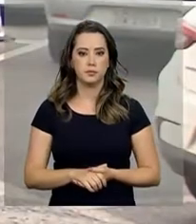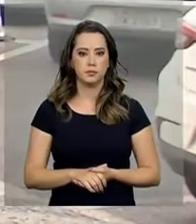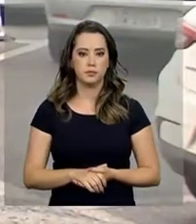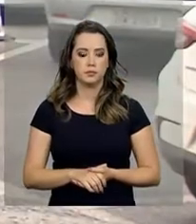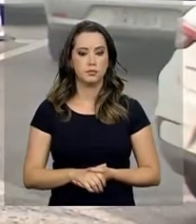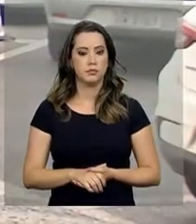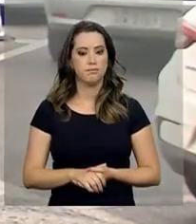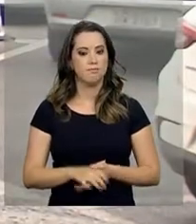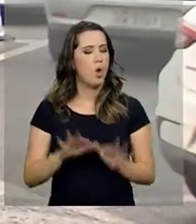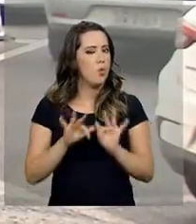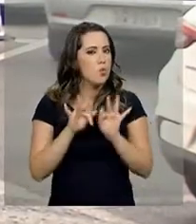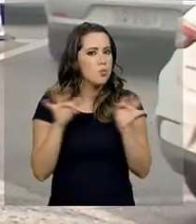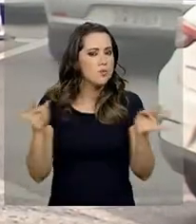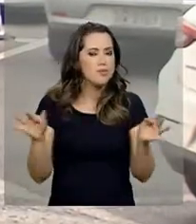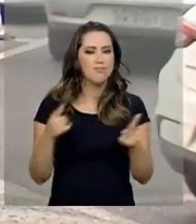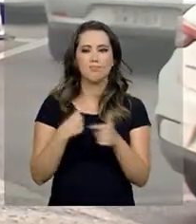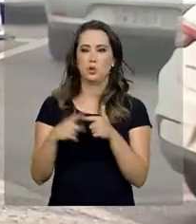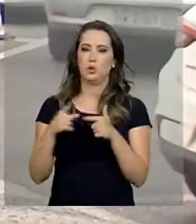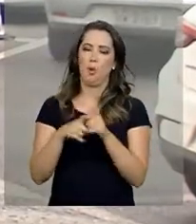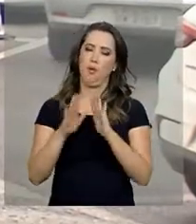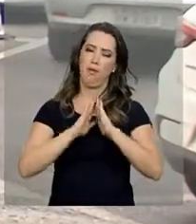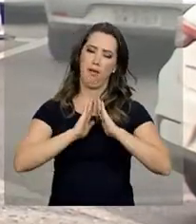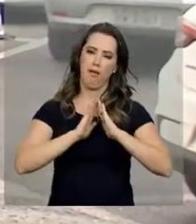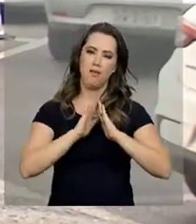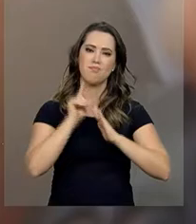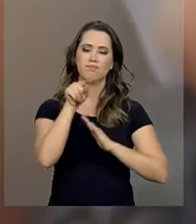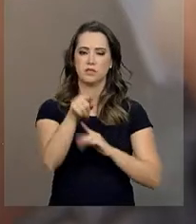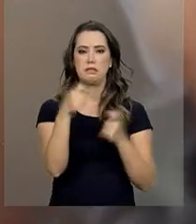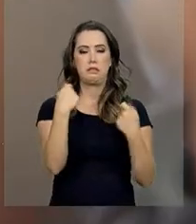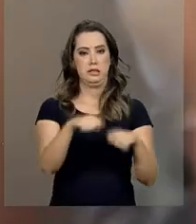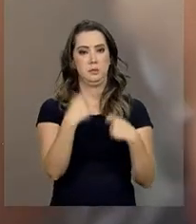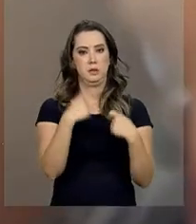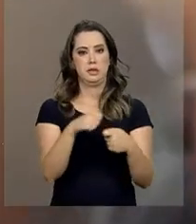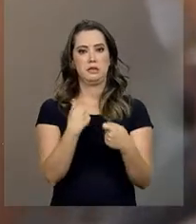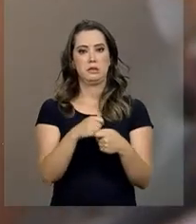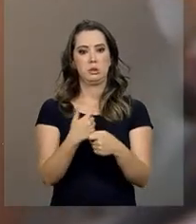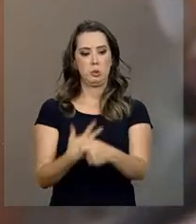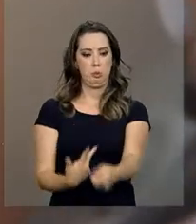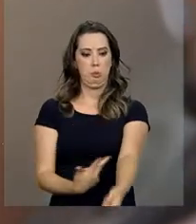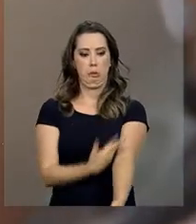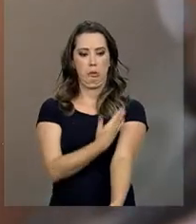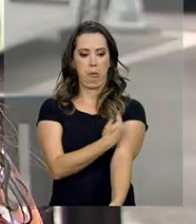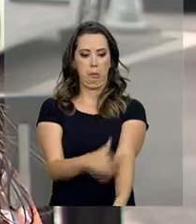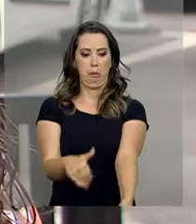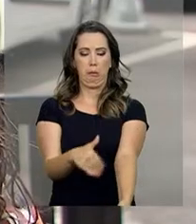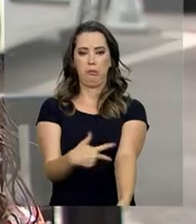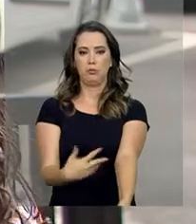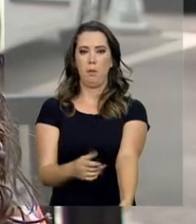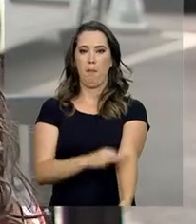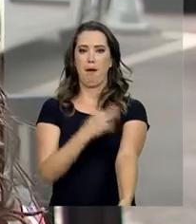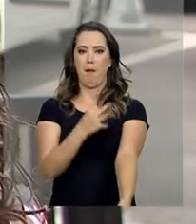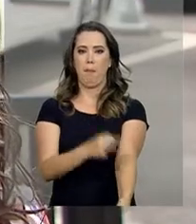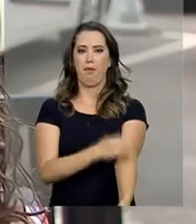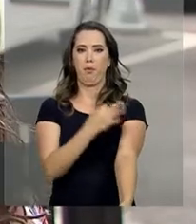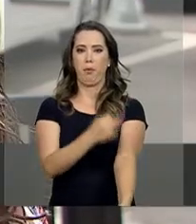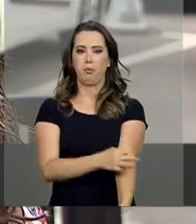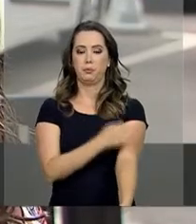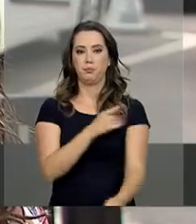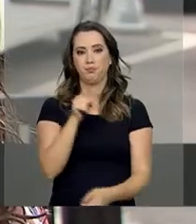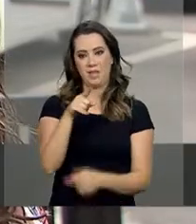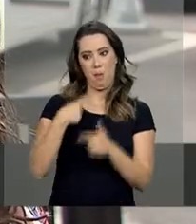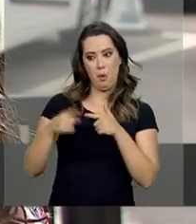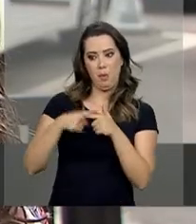Um simples acidente doméstico e a Priscila precisou de uma cirurgia no braço. Eu tive um acidente em casa,